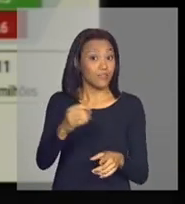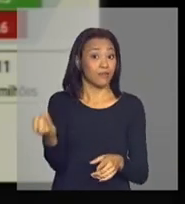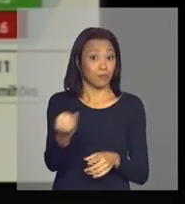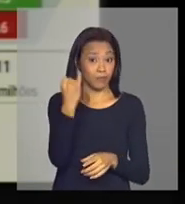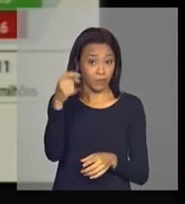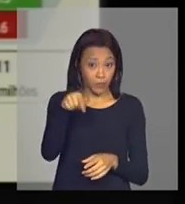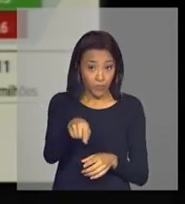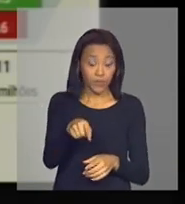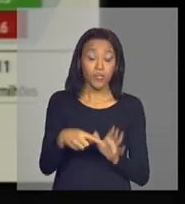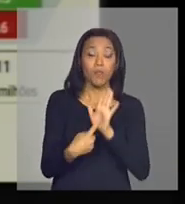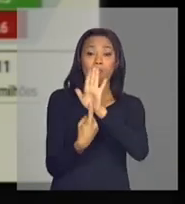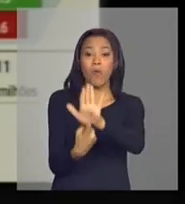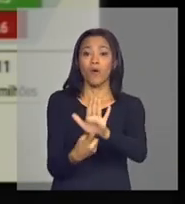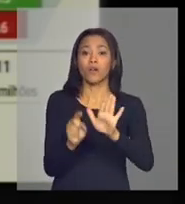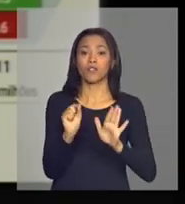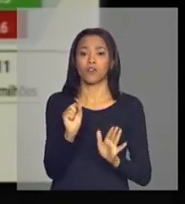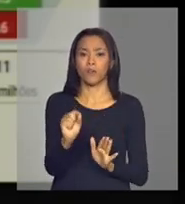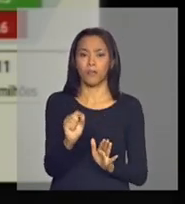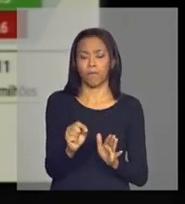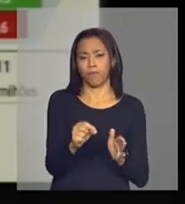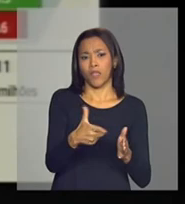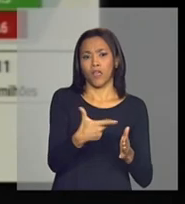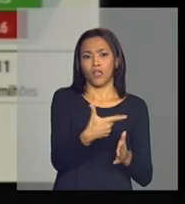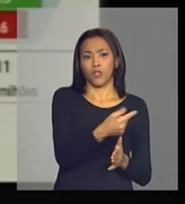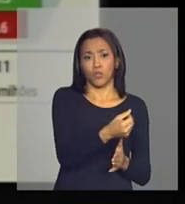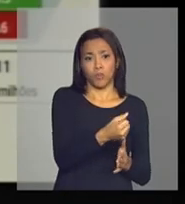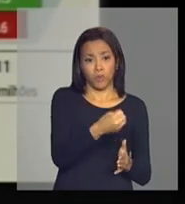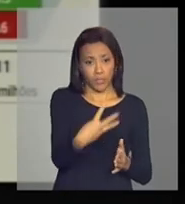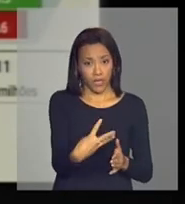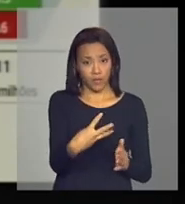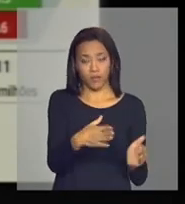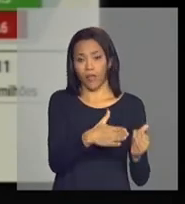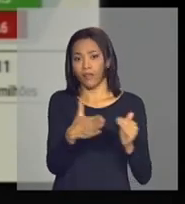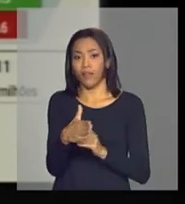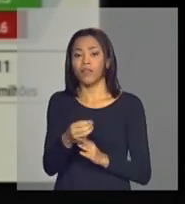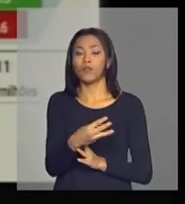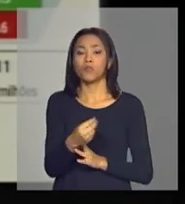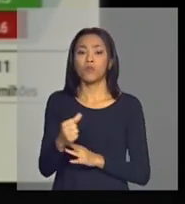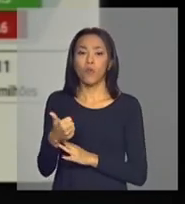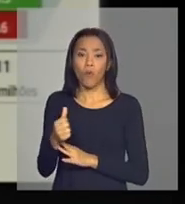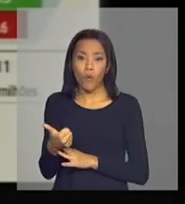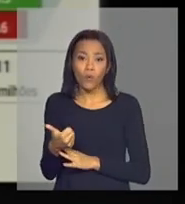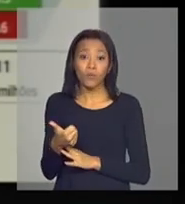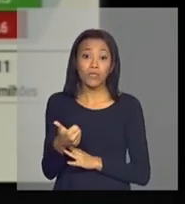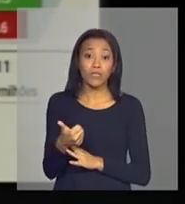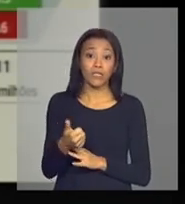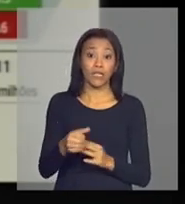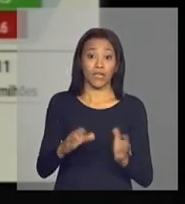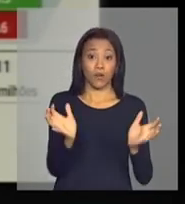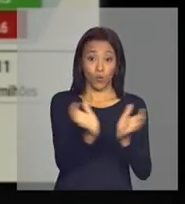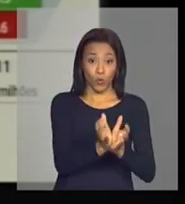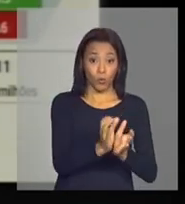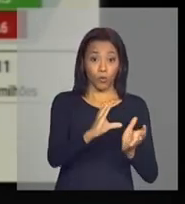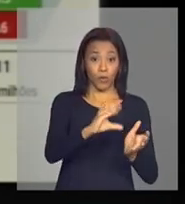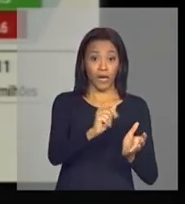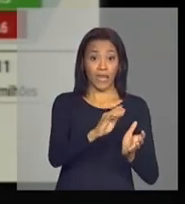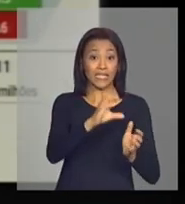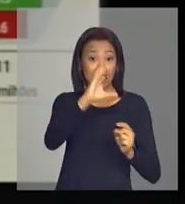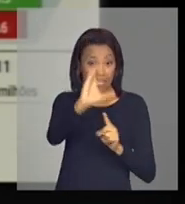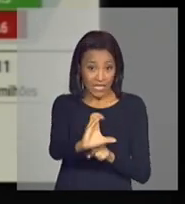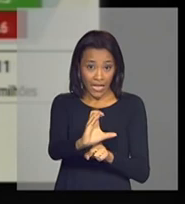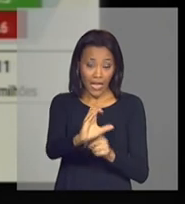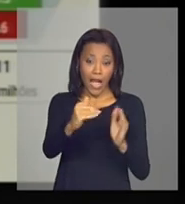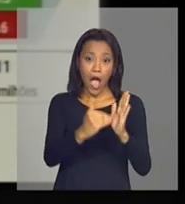Mostra que entre 2003 e 2011, a classe C aumentou de